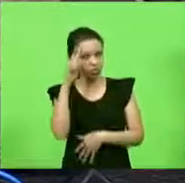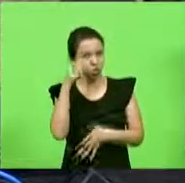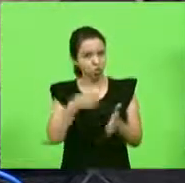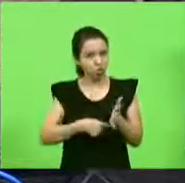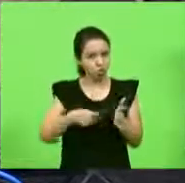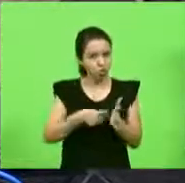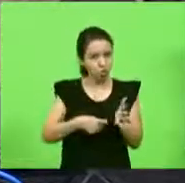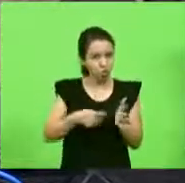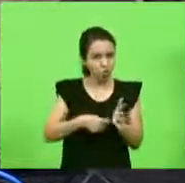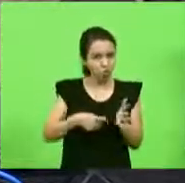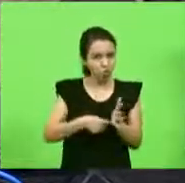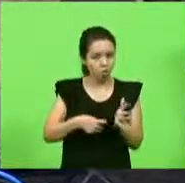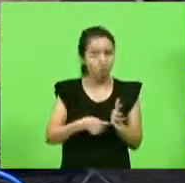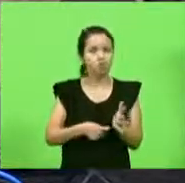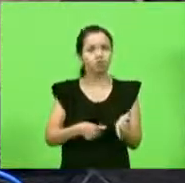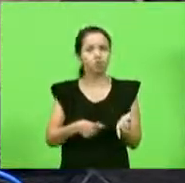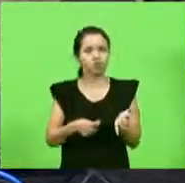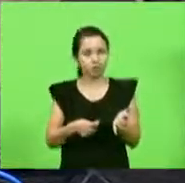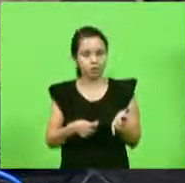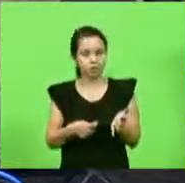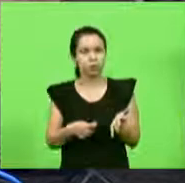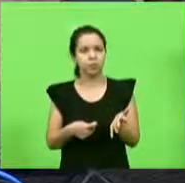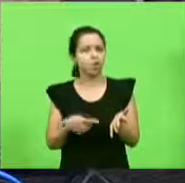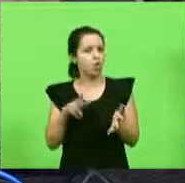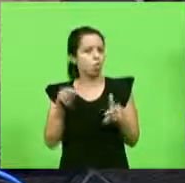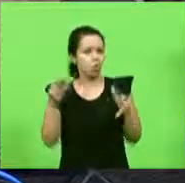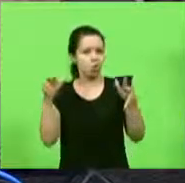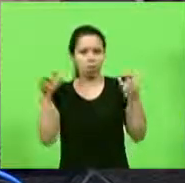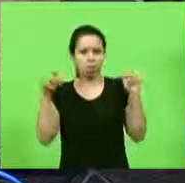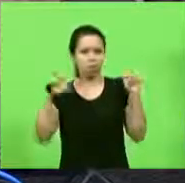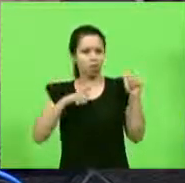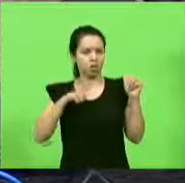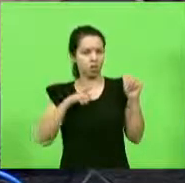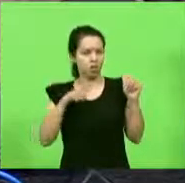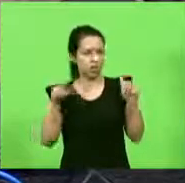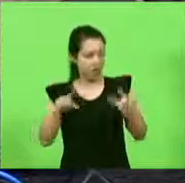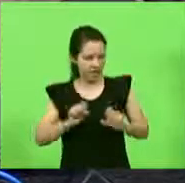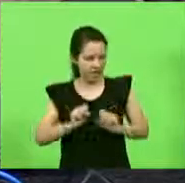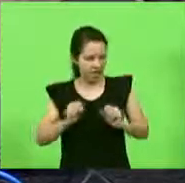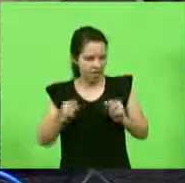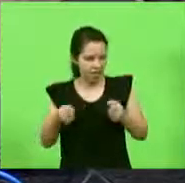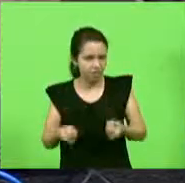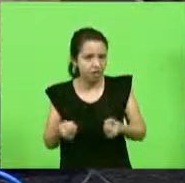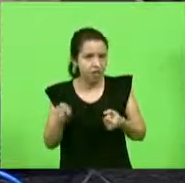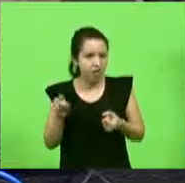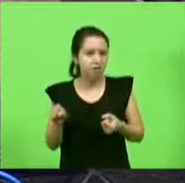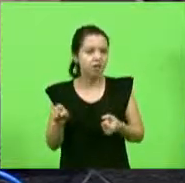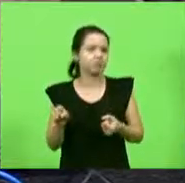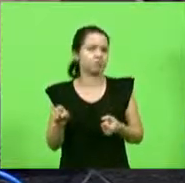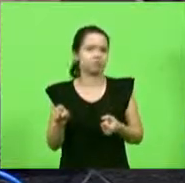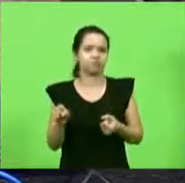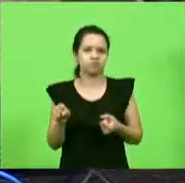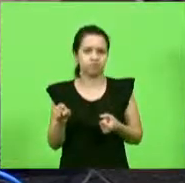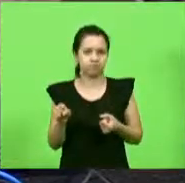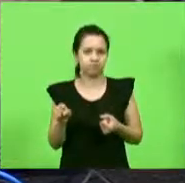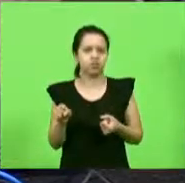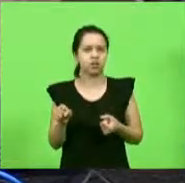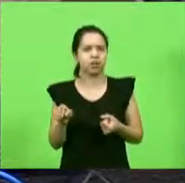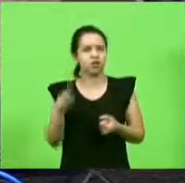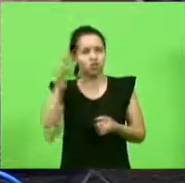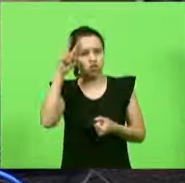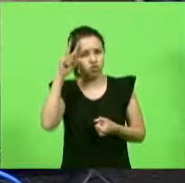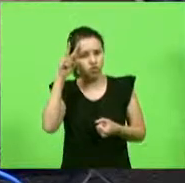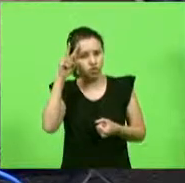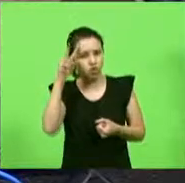isso aí é coisa do passado, isso aí nunca existiu, isso aí eles não defendem isso. E depois também que a história